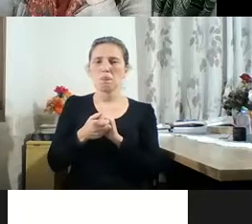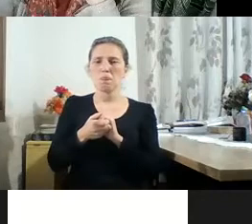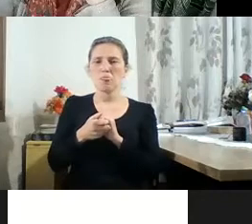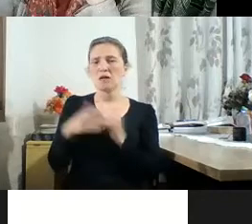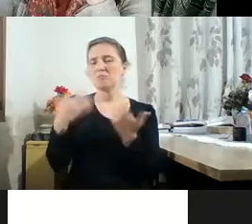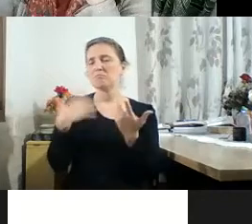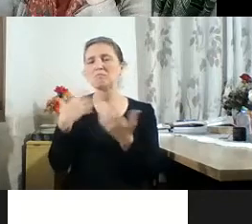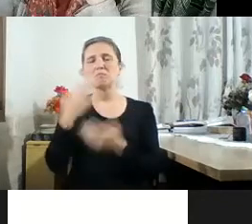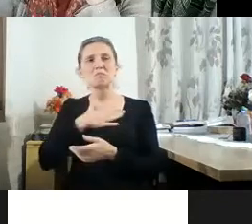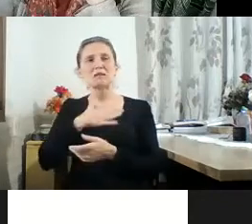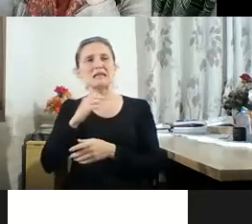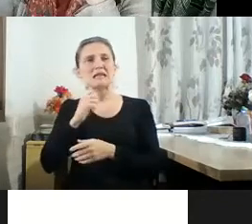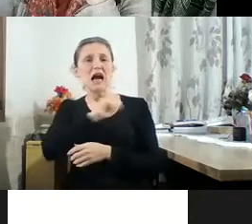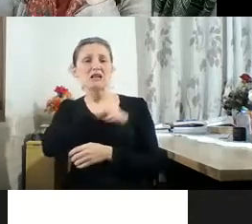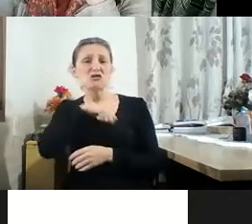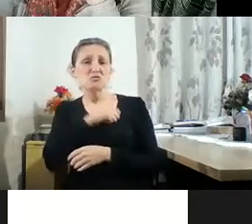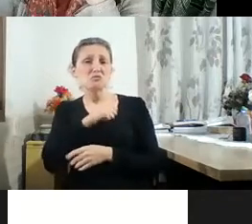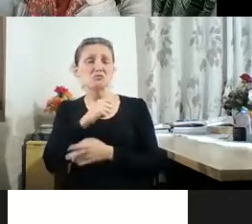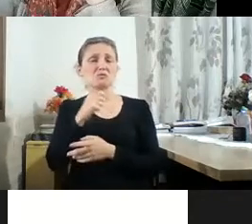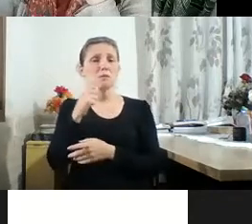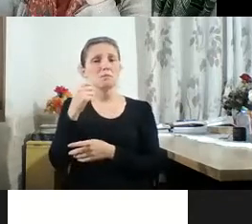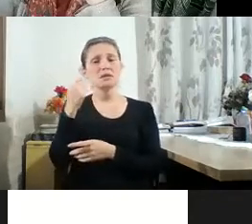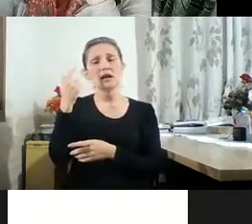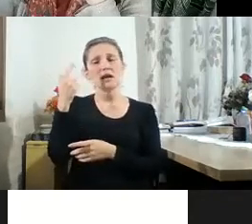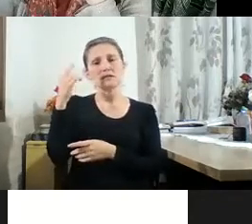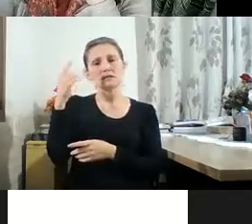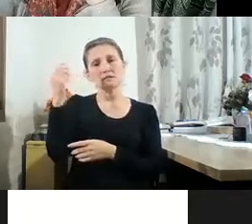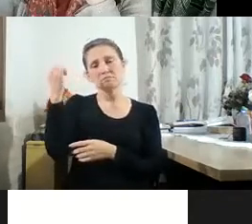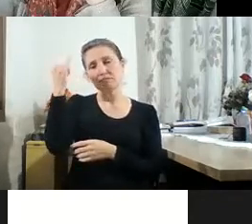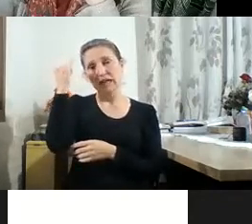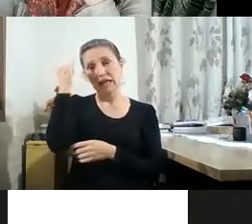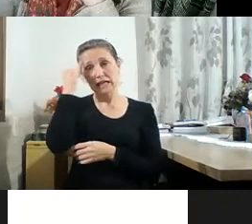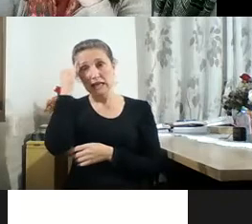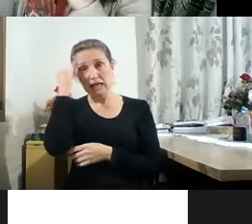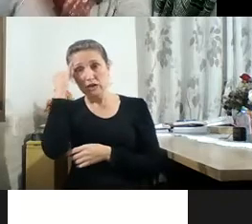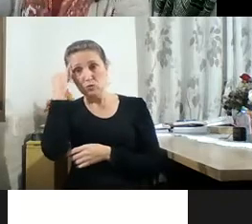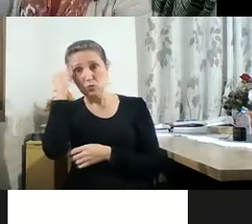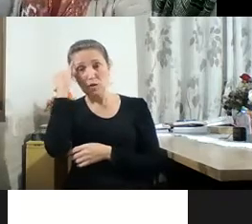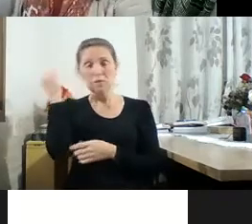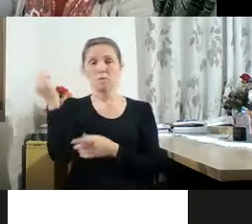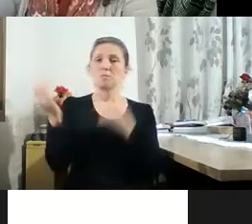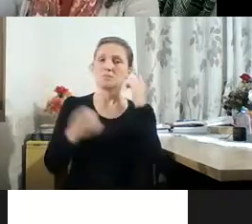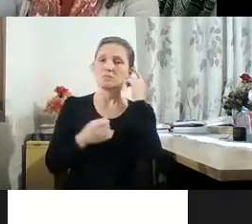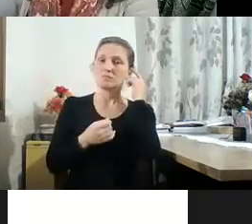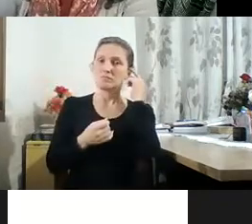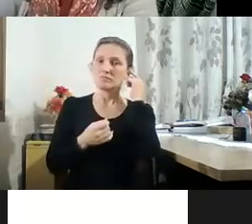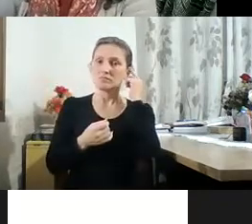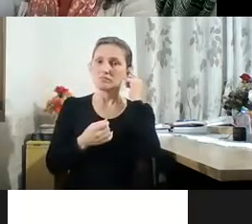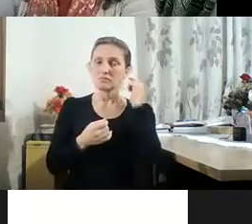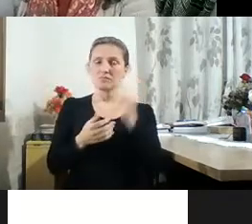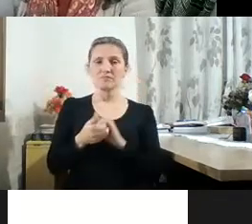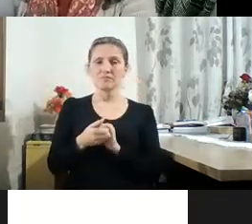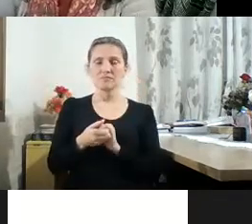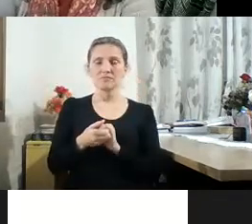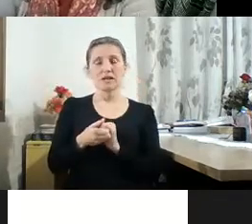bodes, vamos assim dizer, intelectuais e existenciais e políticos. E